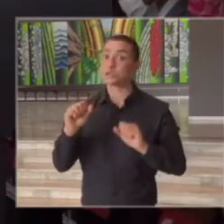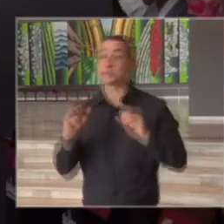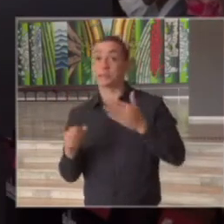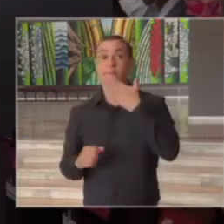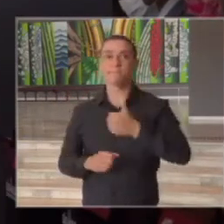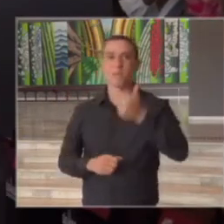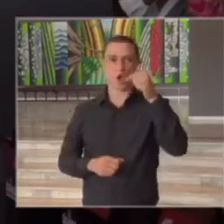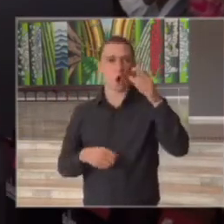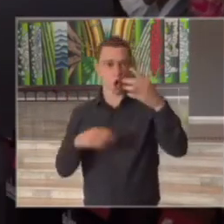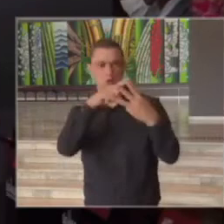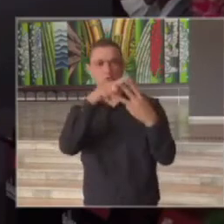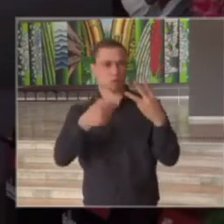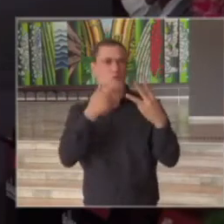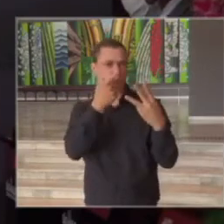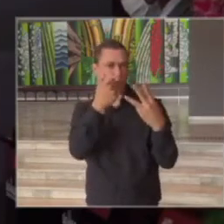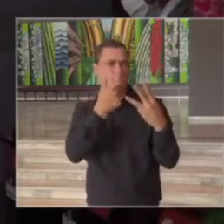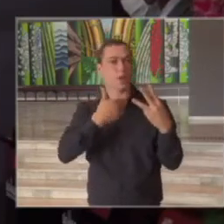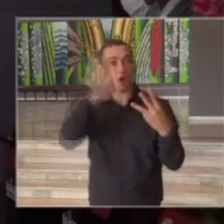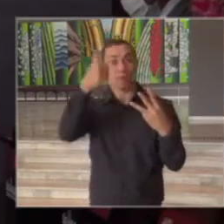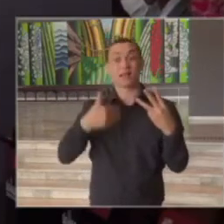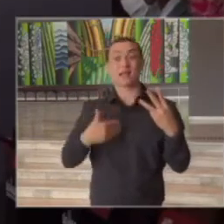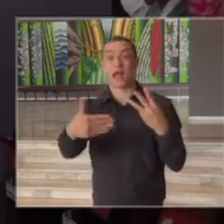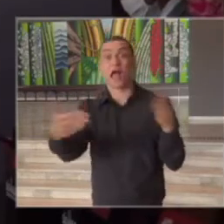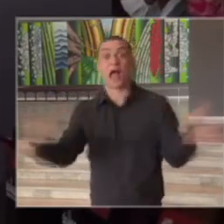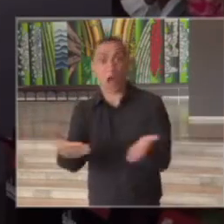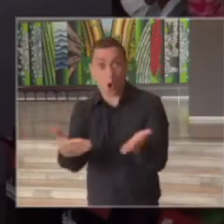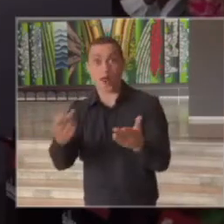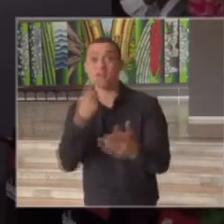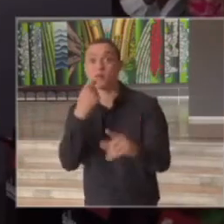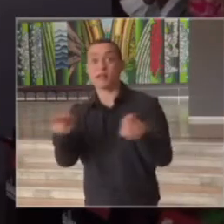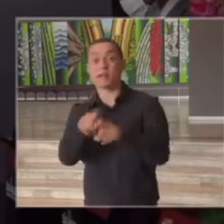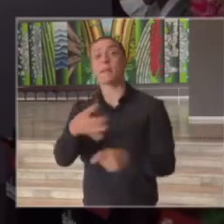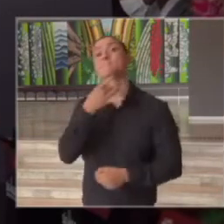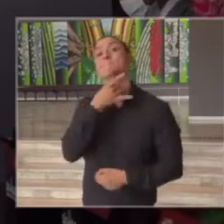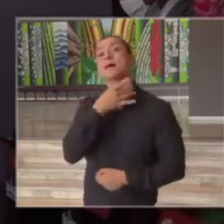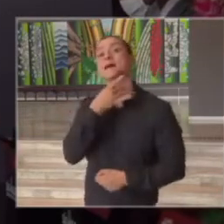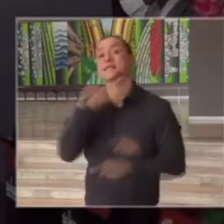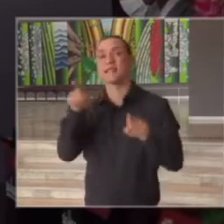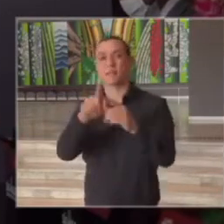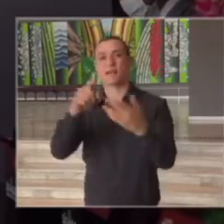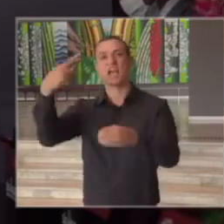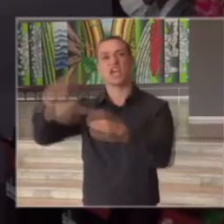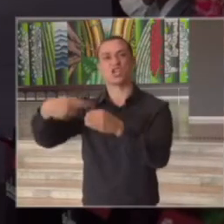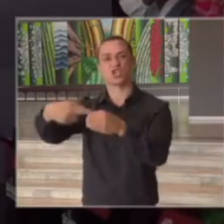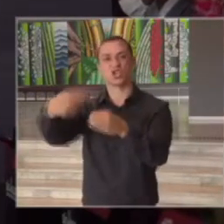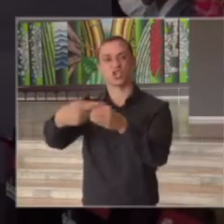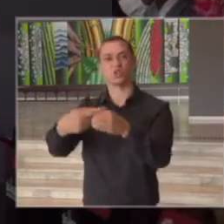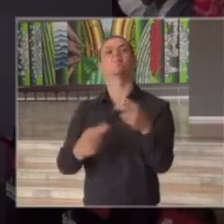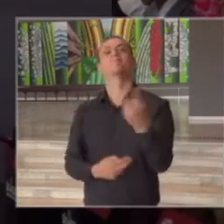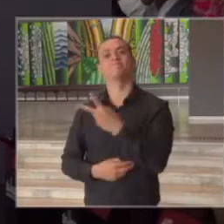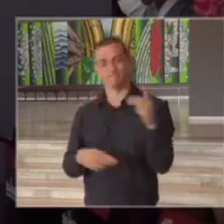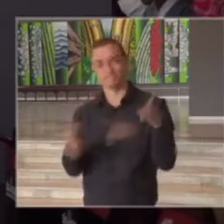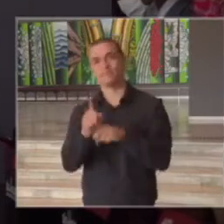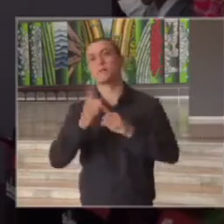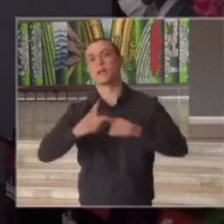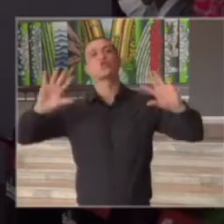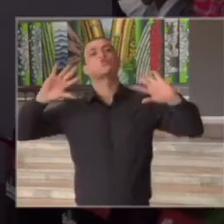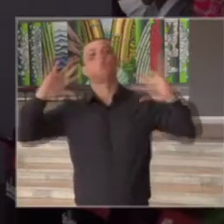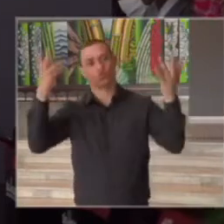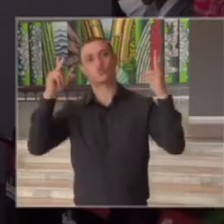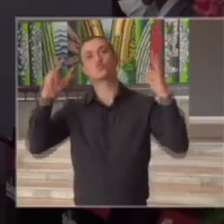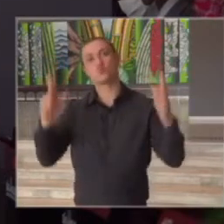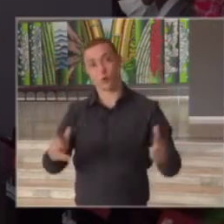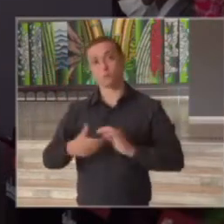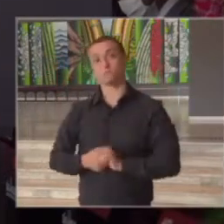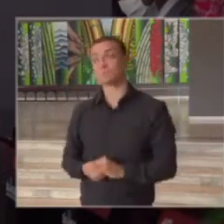melhora aqui nessas regiões mas nós temos agora também Marília e Registro na mesma situação com